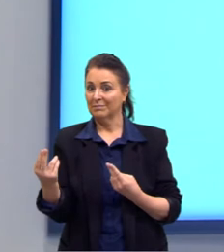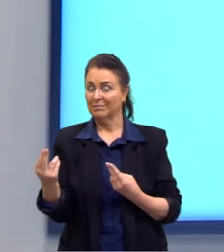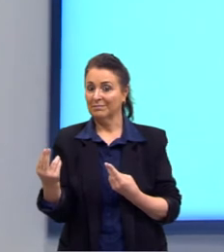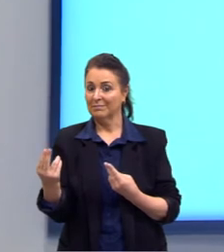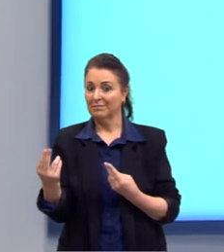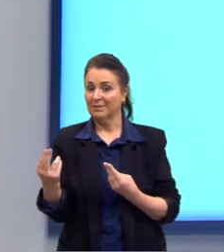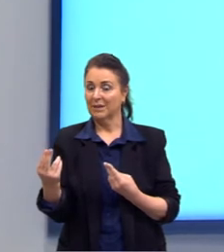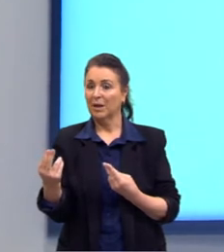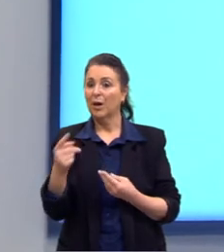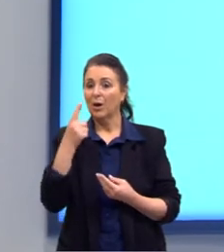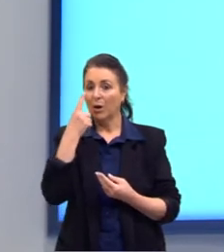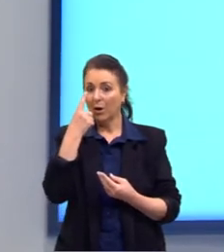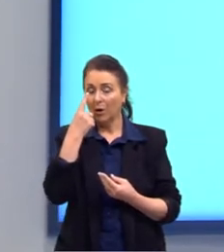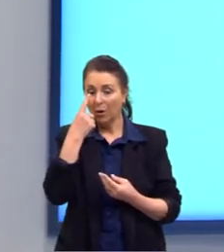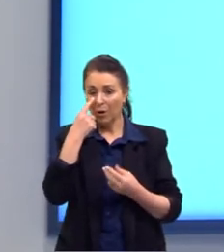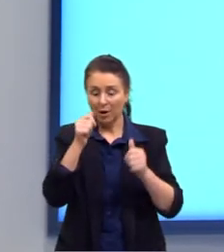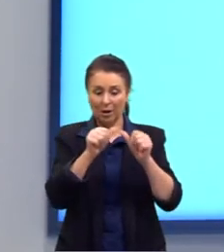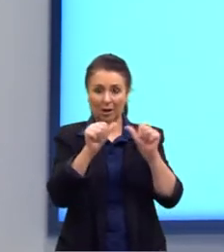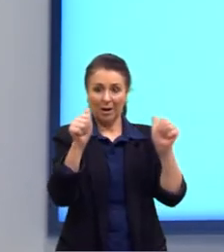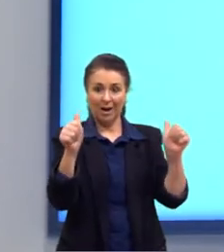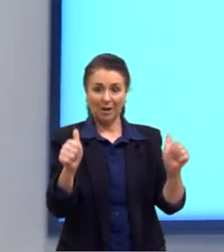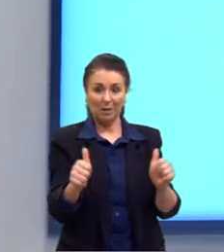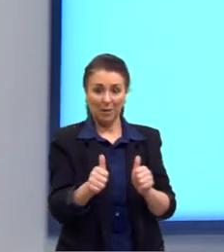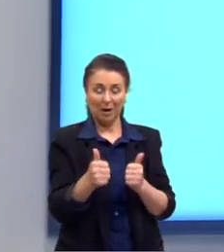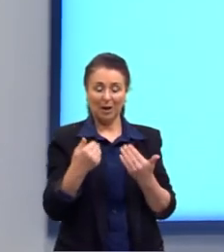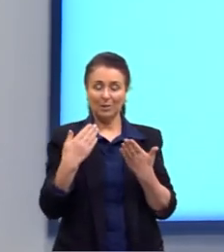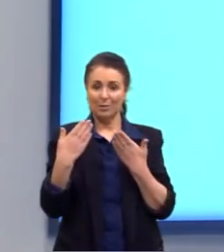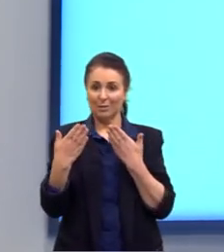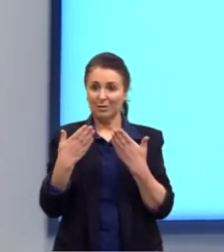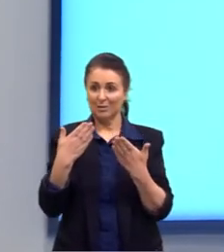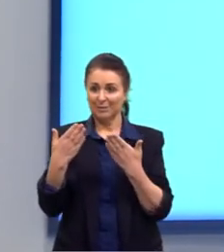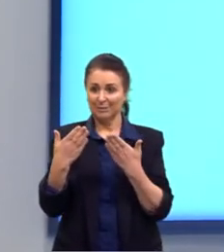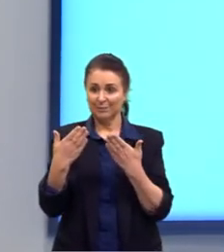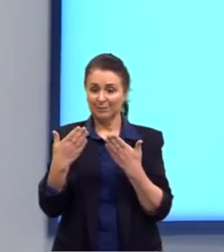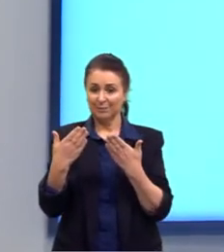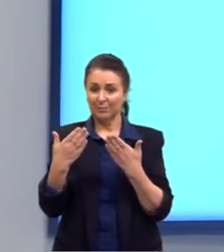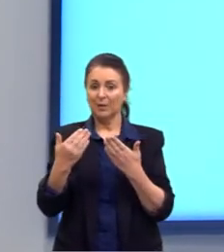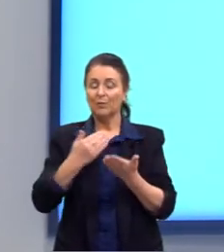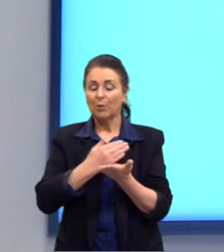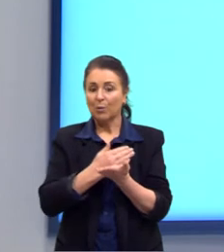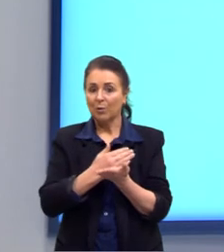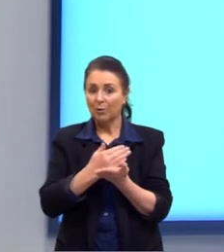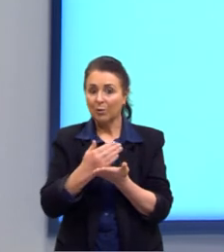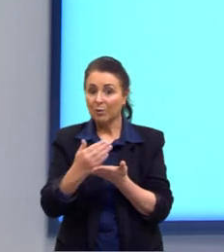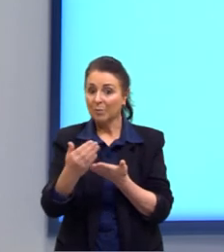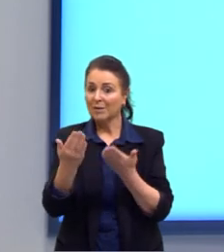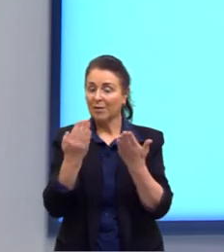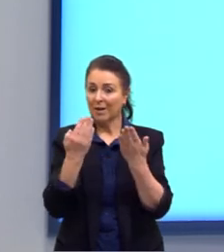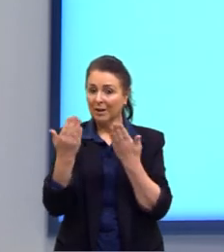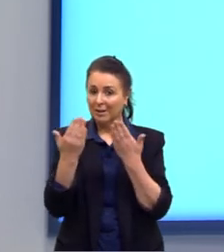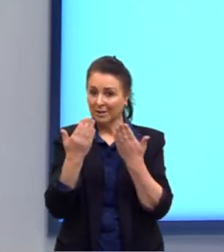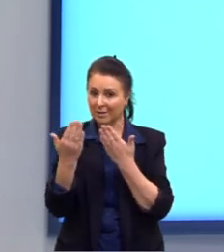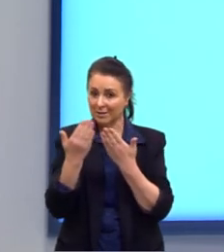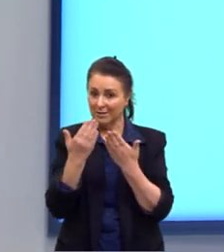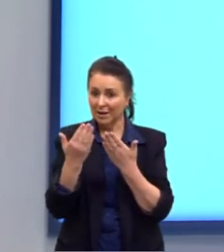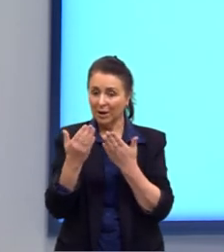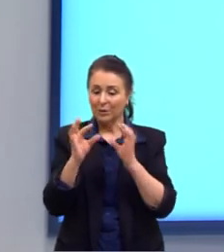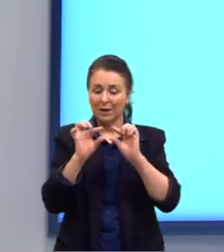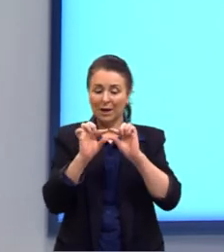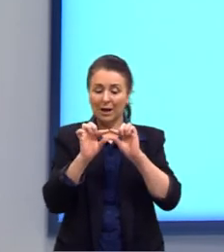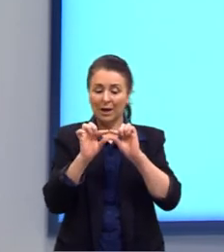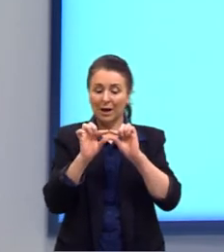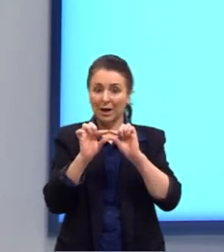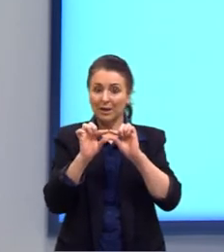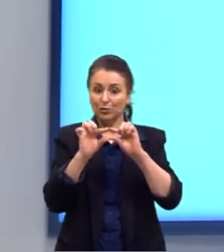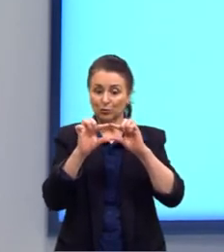Aqui eu coloquei a imagem bem grande para a gente analisar. Nós vamos começar analisando aquela haste mais